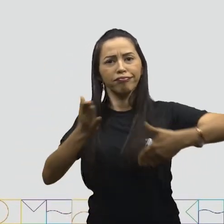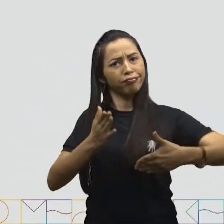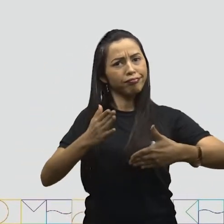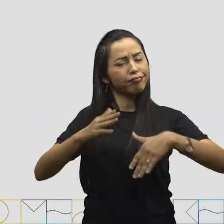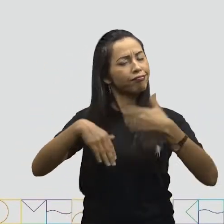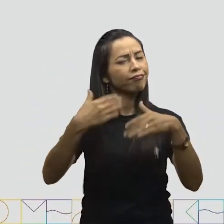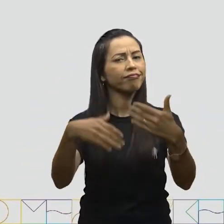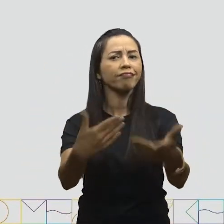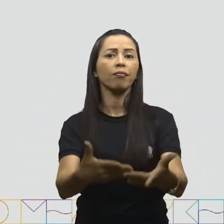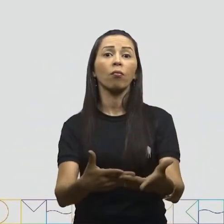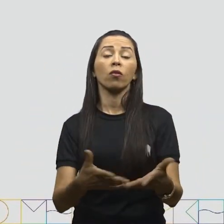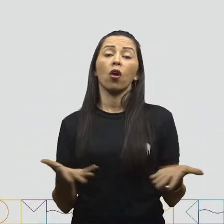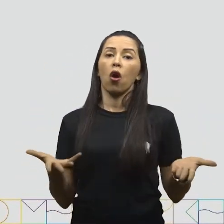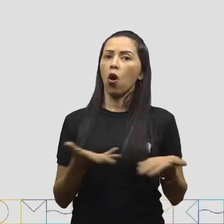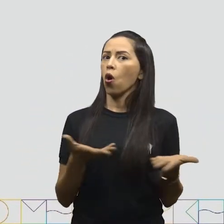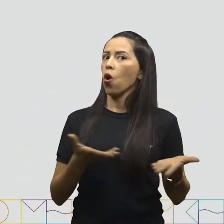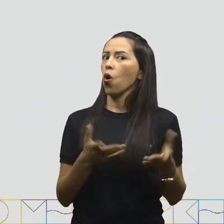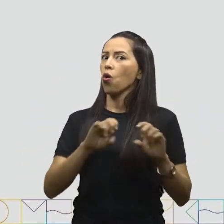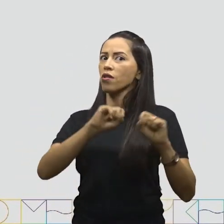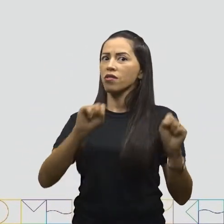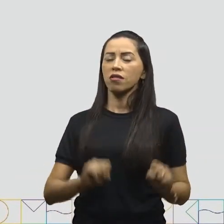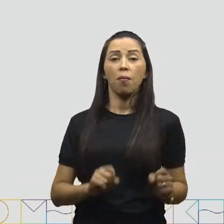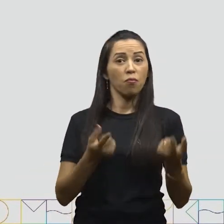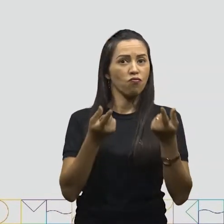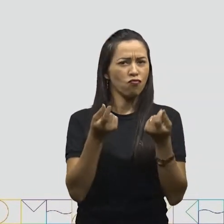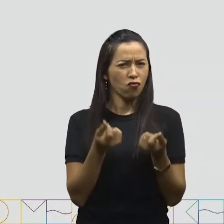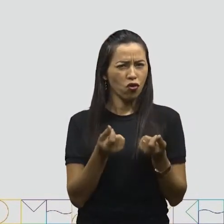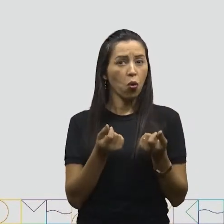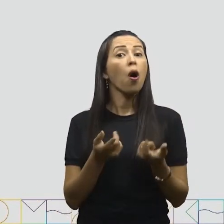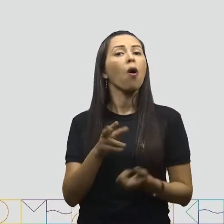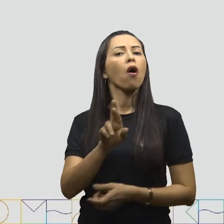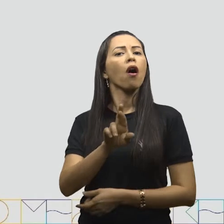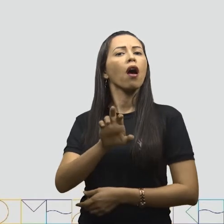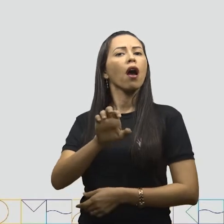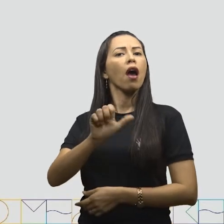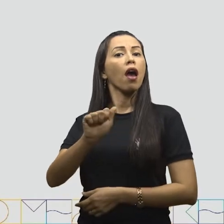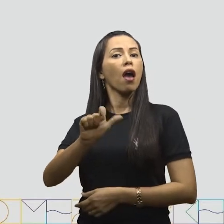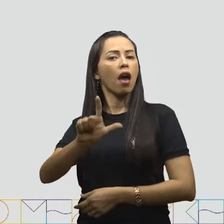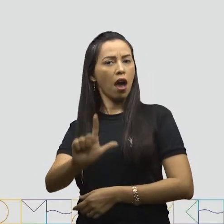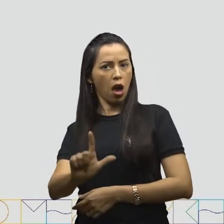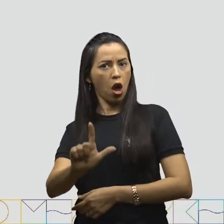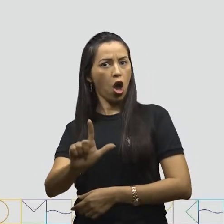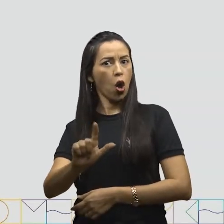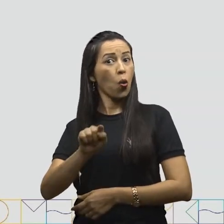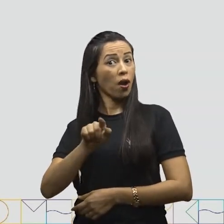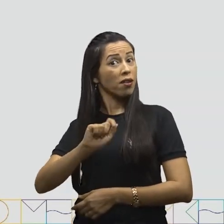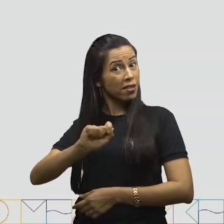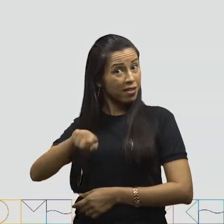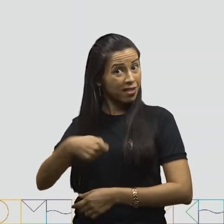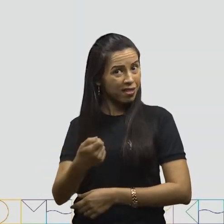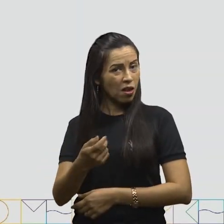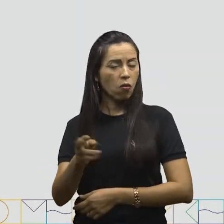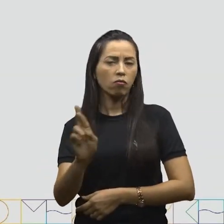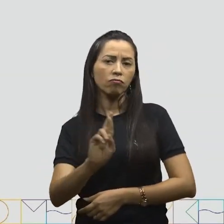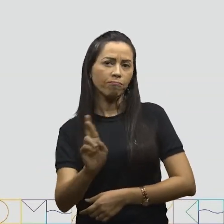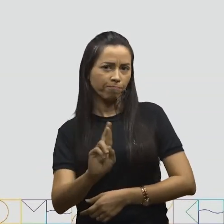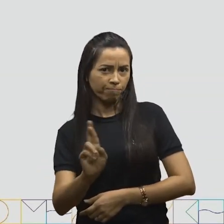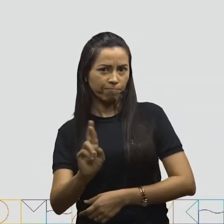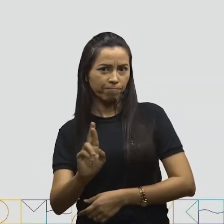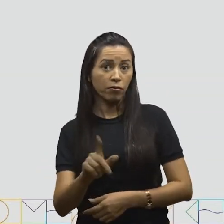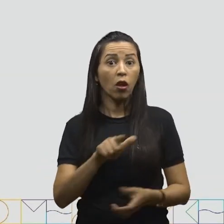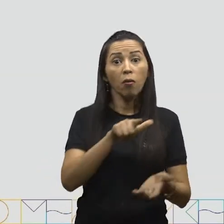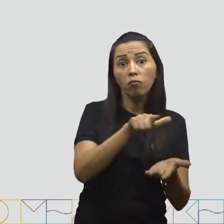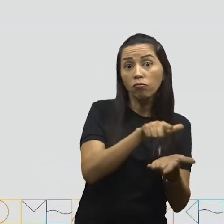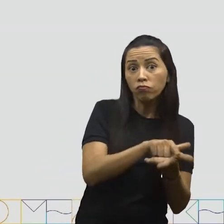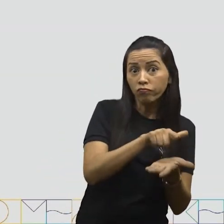o nosso sistema monetário se chama real. Ele é representado por cédulas e